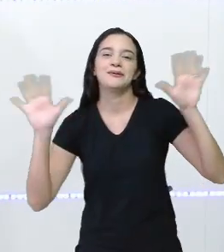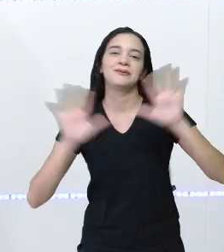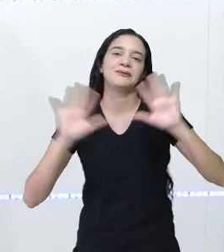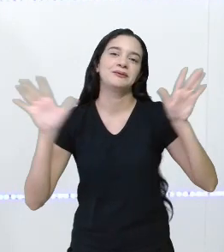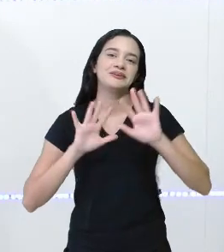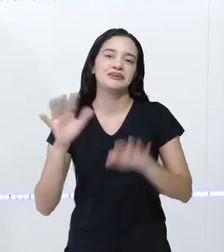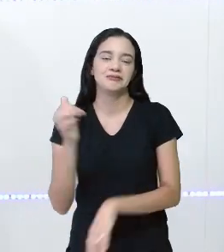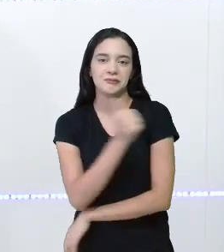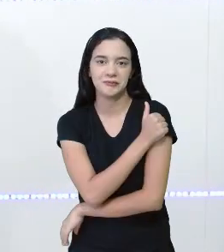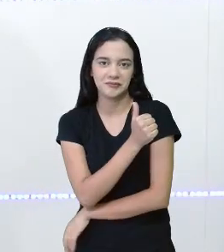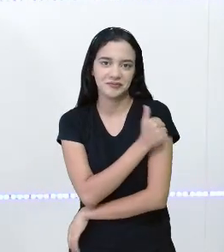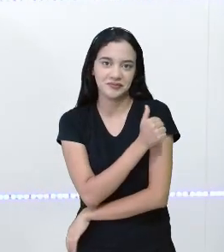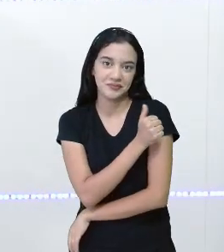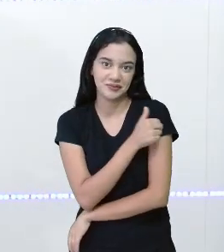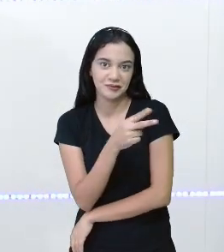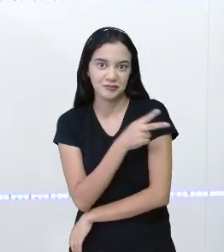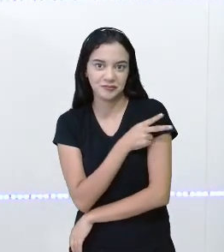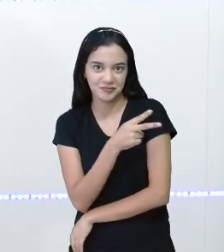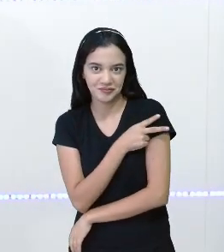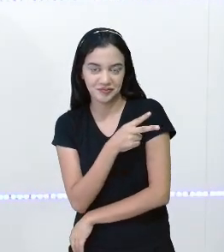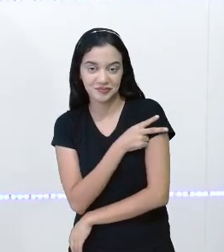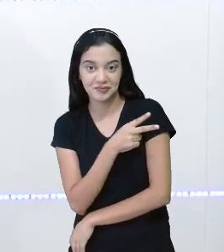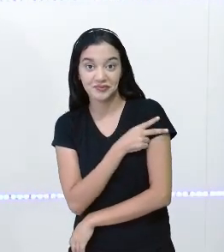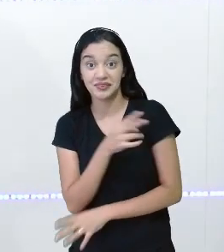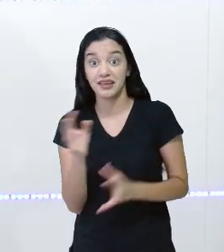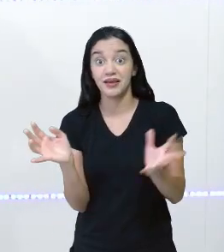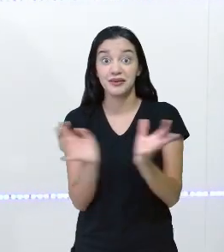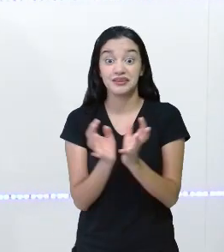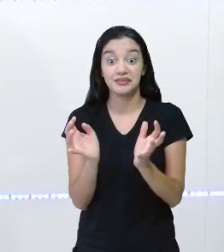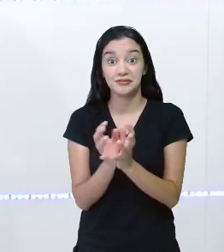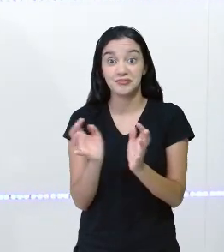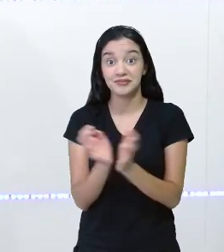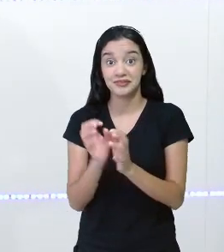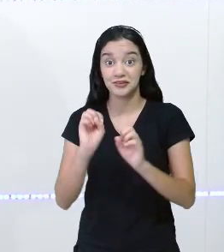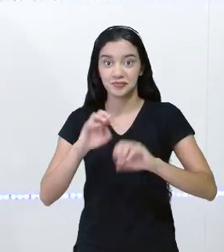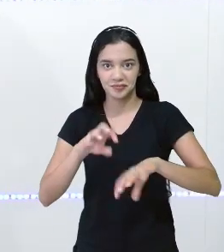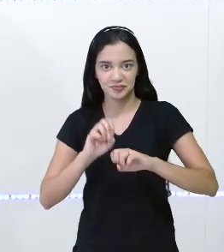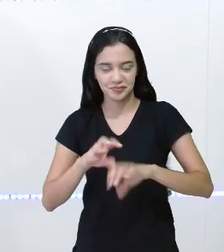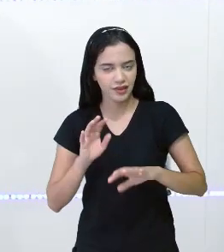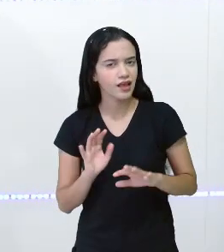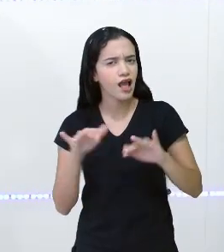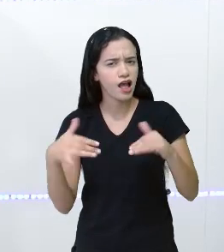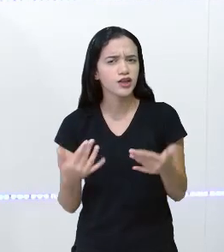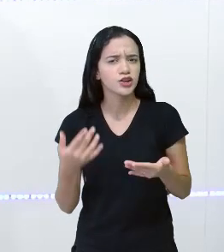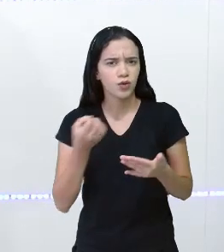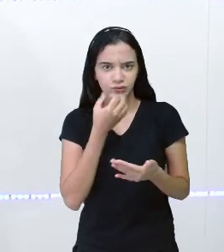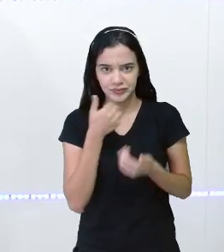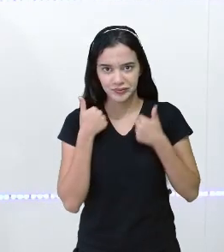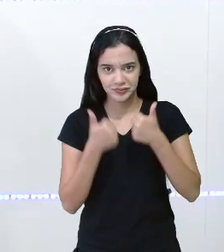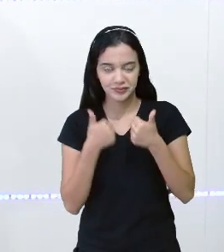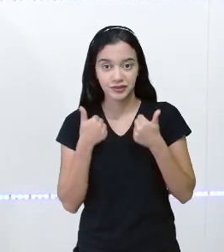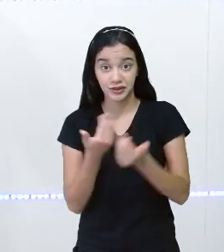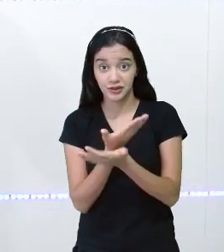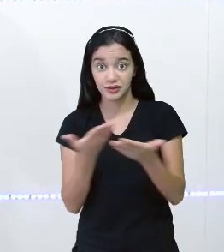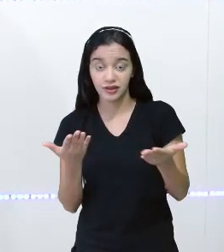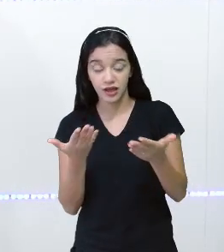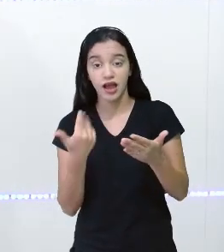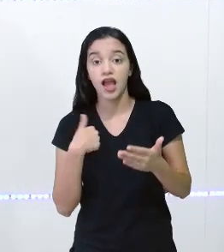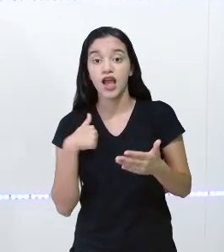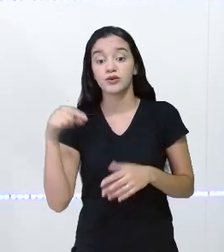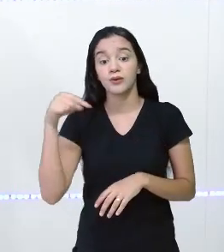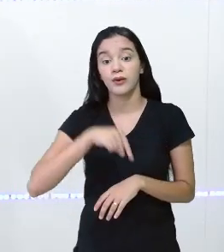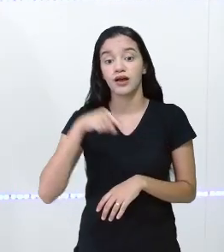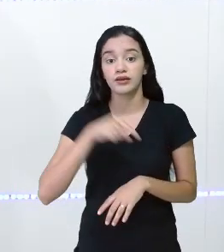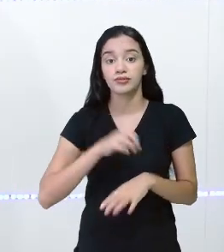Olá estudantes do segundo ano e das turmas de alfabetização. E aí, como vocês estão hoje? Eu estou